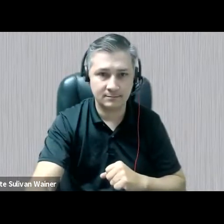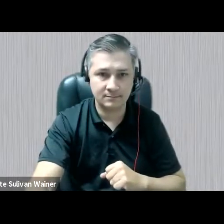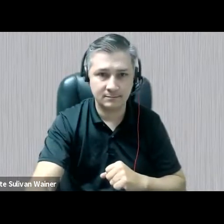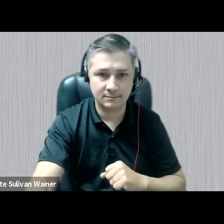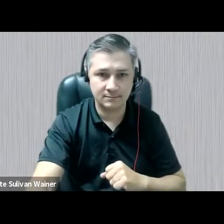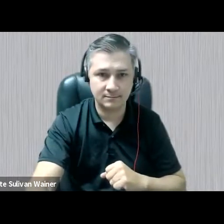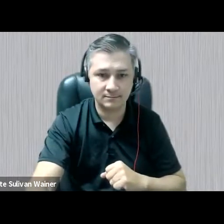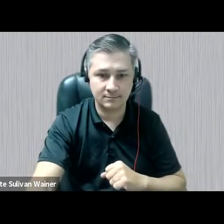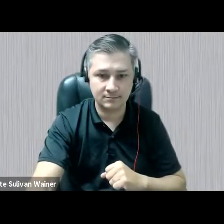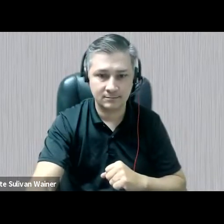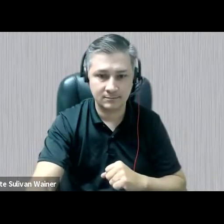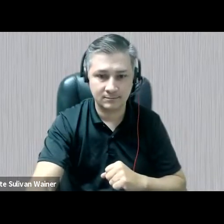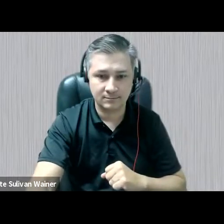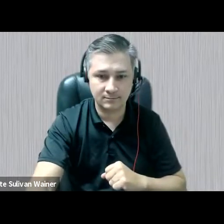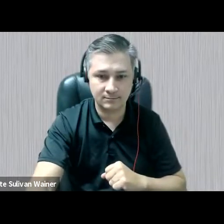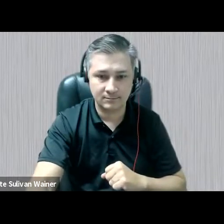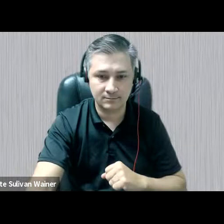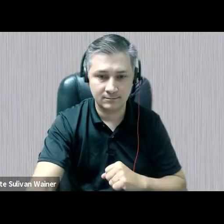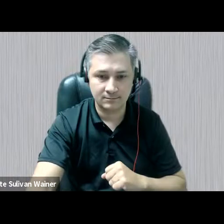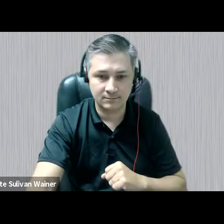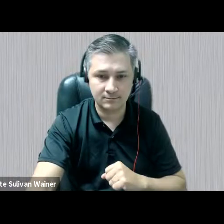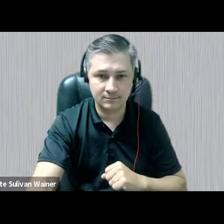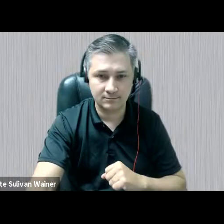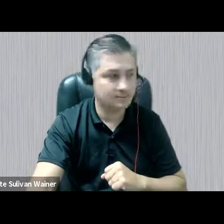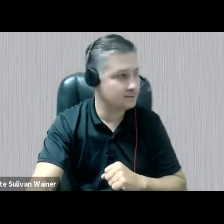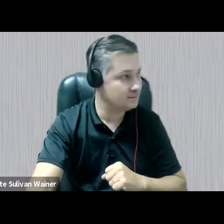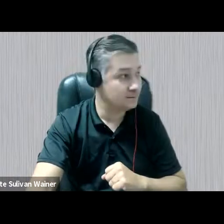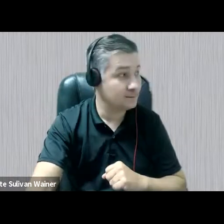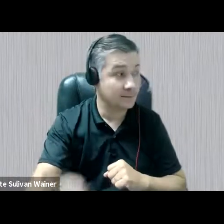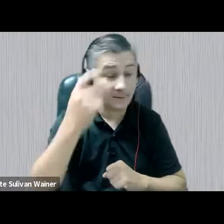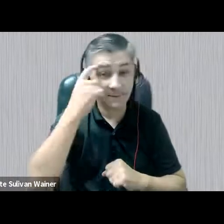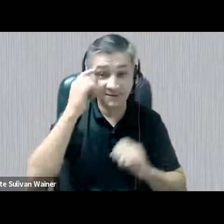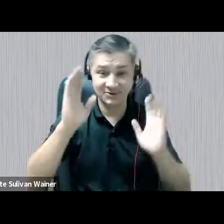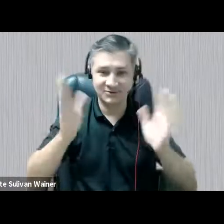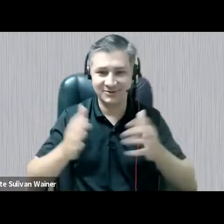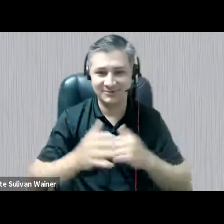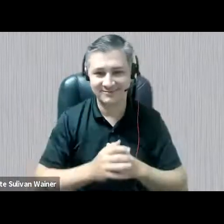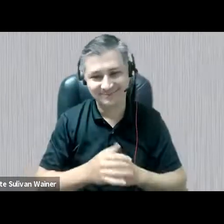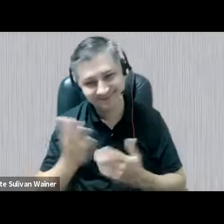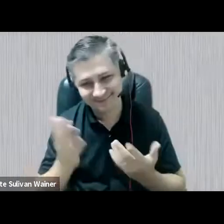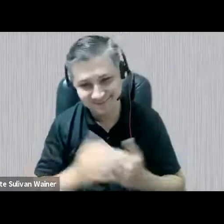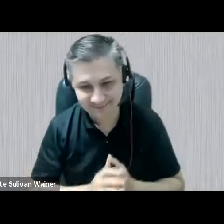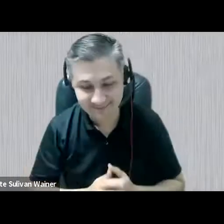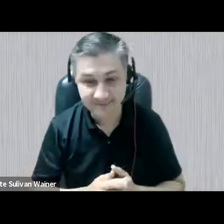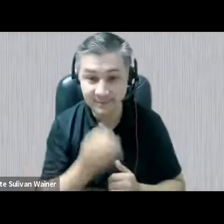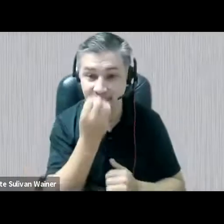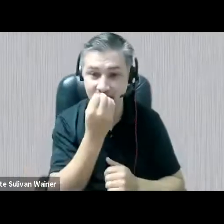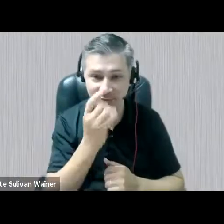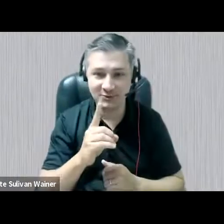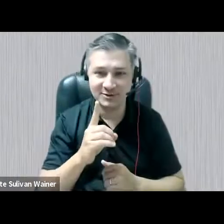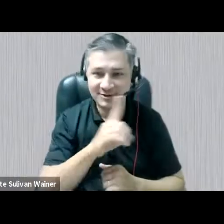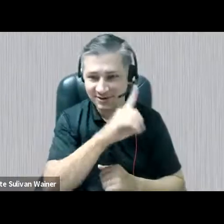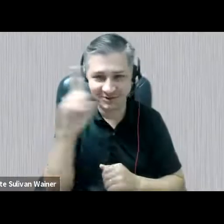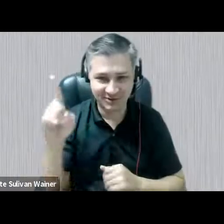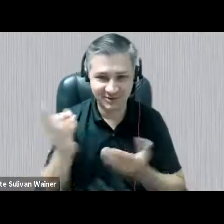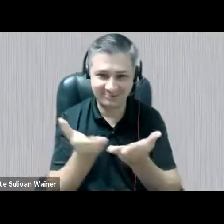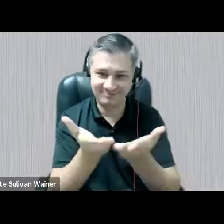no chat, você pode começar. Ok. Achei que já está. Bom dia a todas,